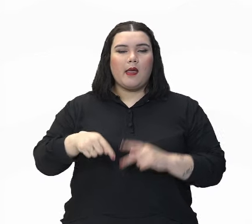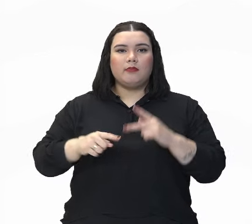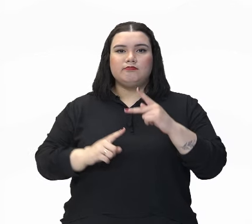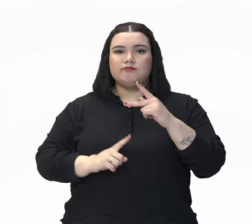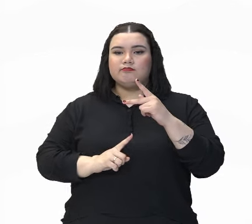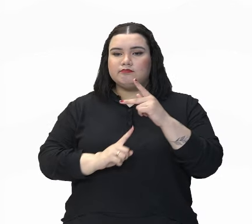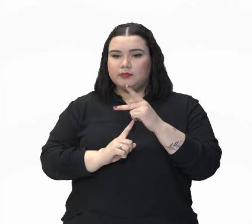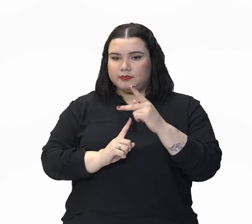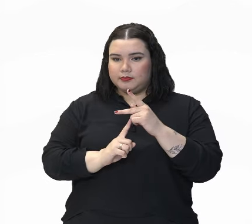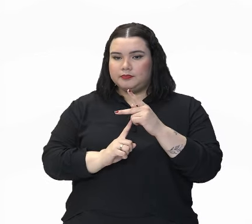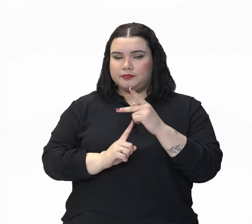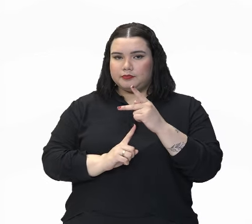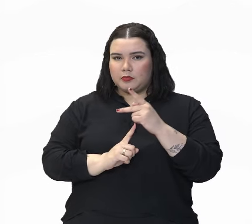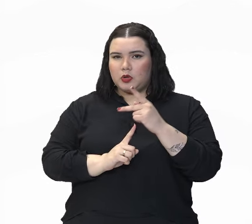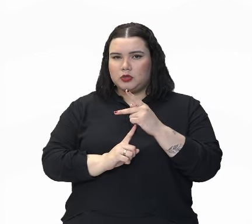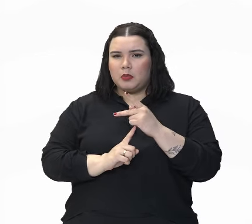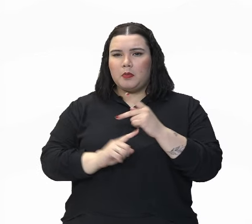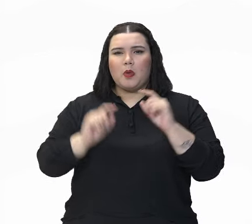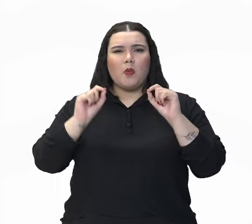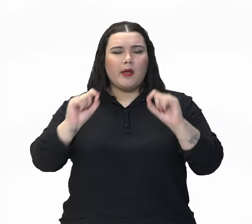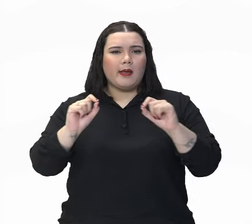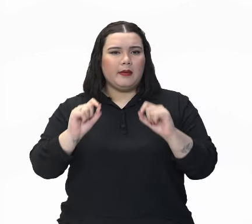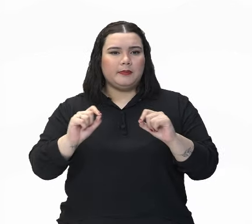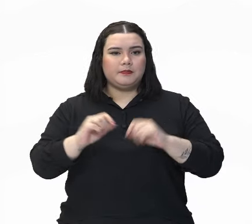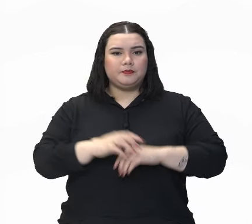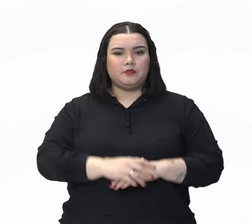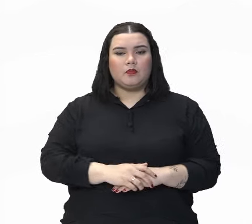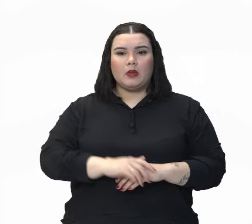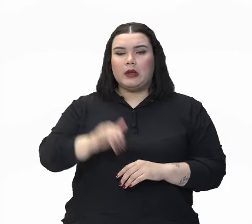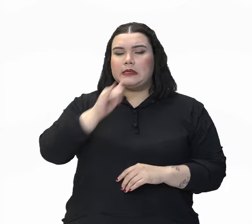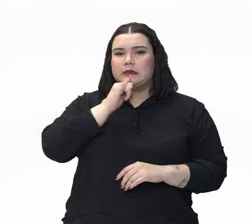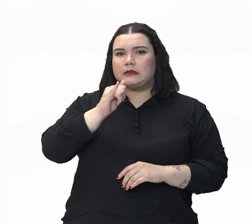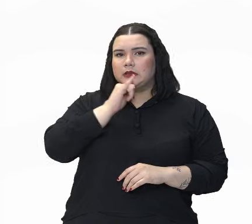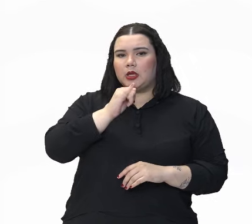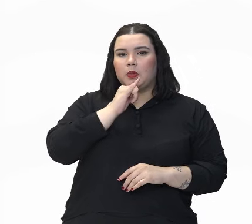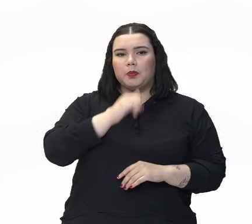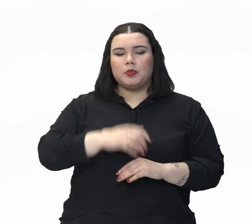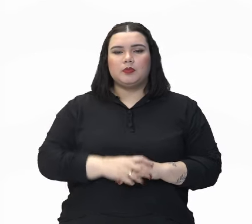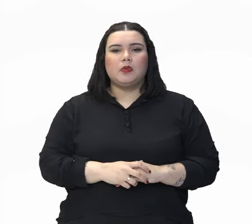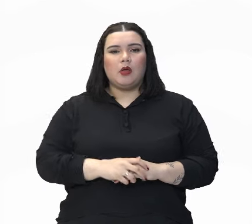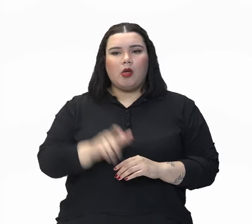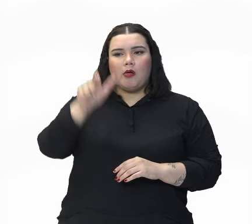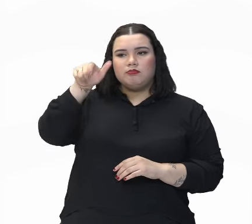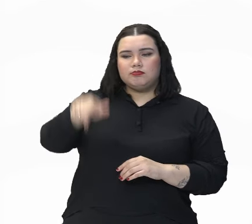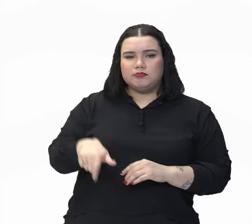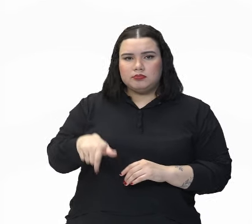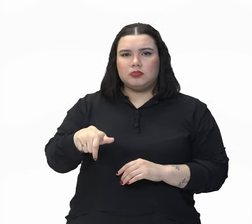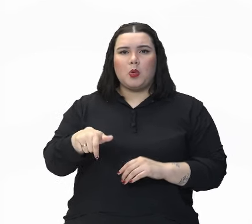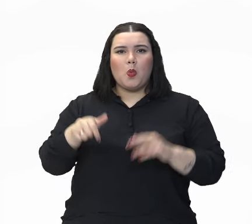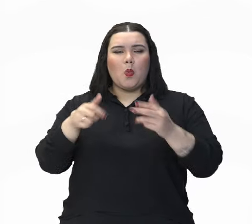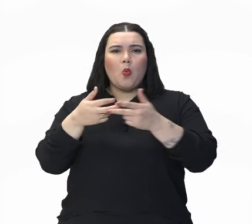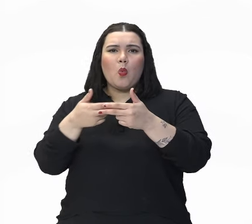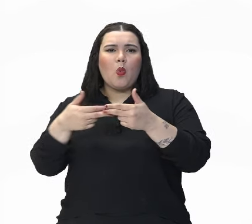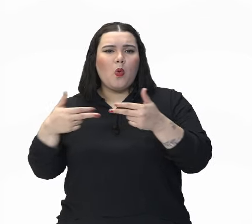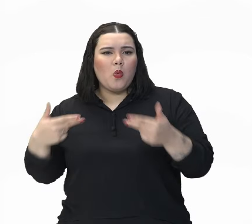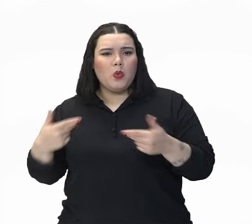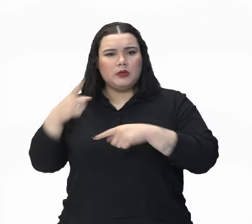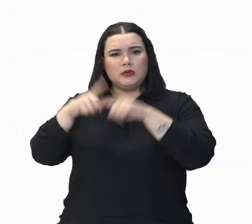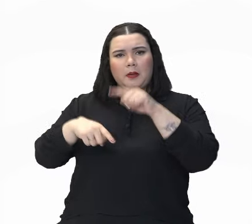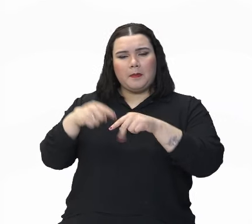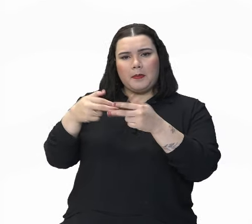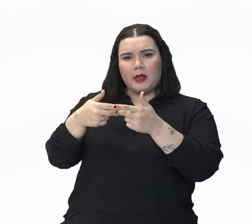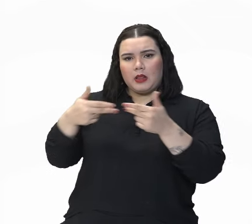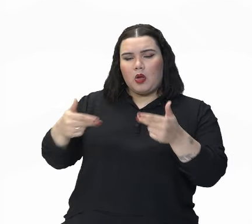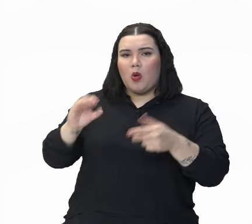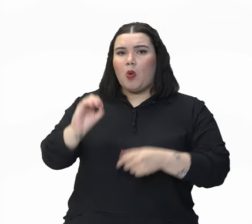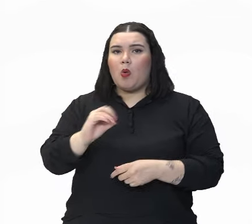atribuição de características, sentimentos e atitudes humanas a seres